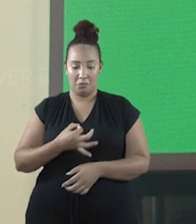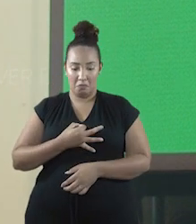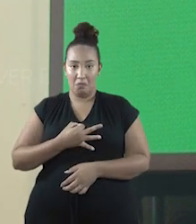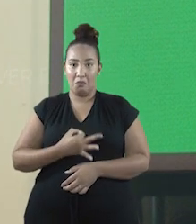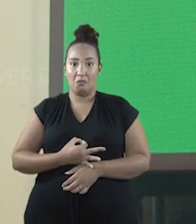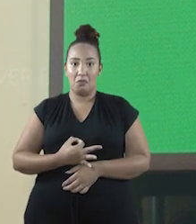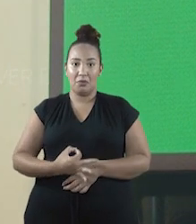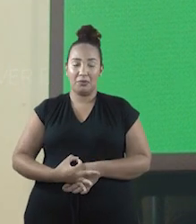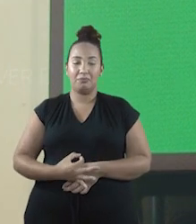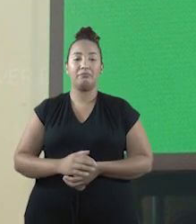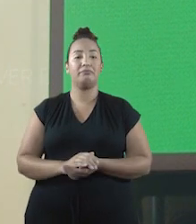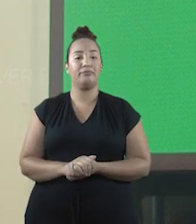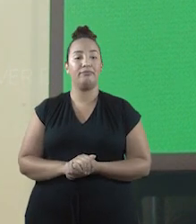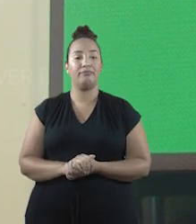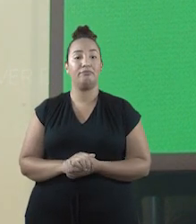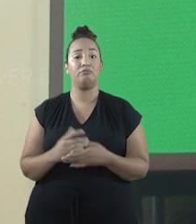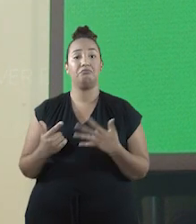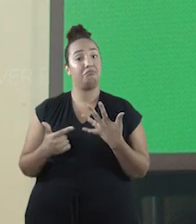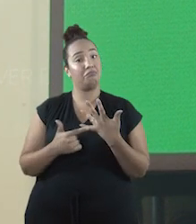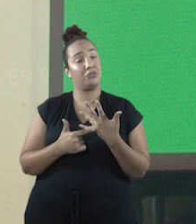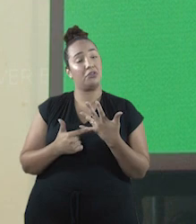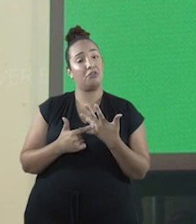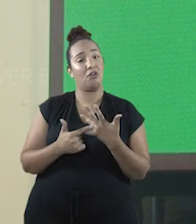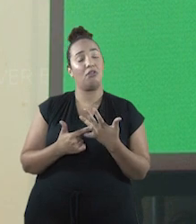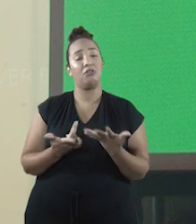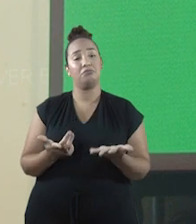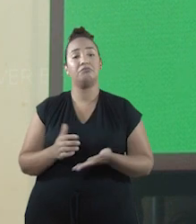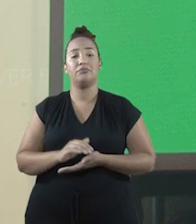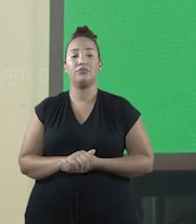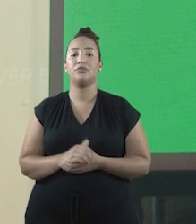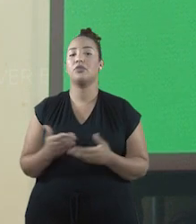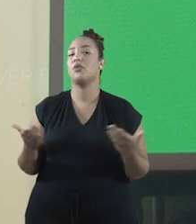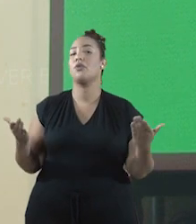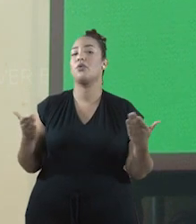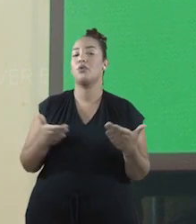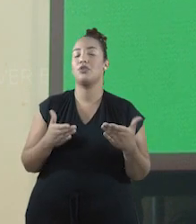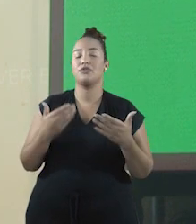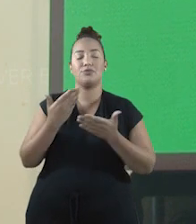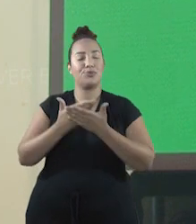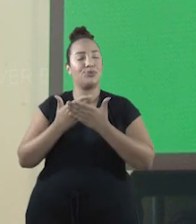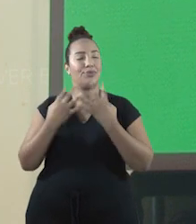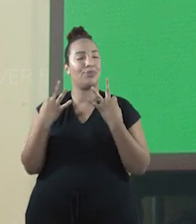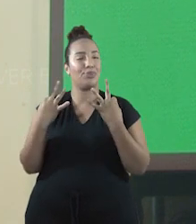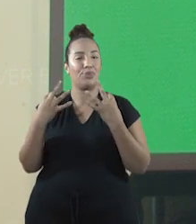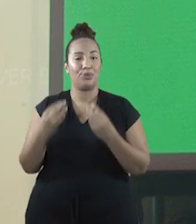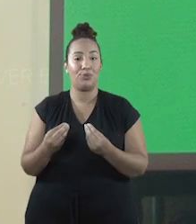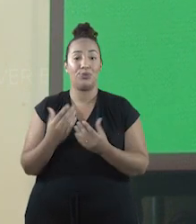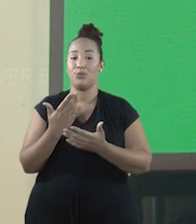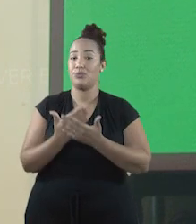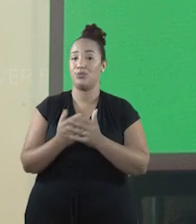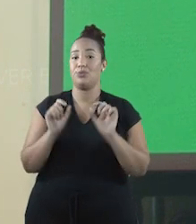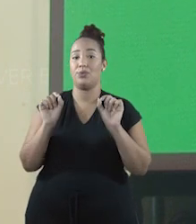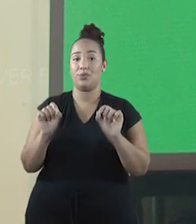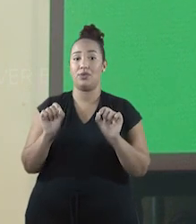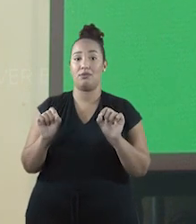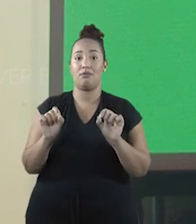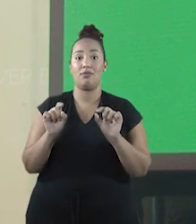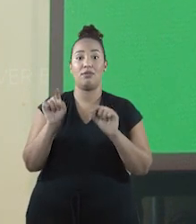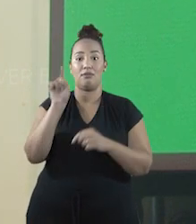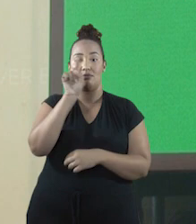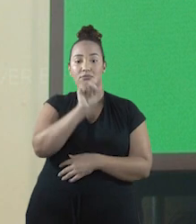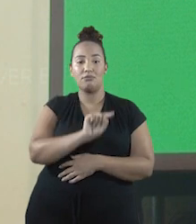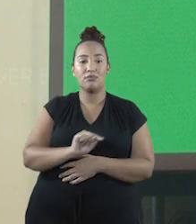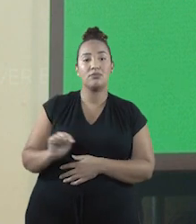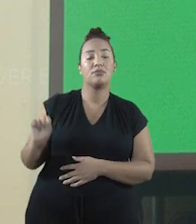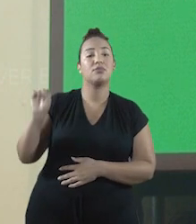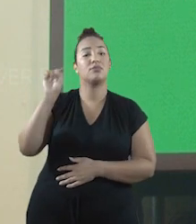uma camisa, sobre um anel. Hoje vamos falar de tudo isso. Vamos falar de círculos,